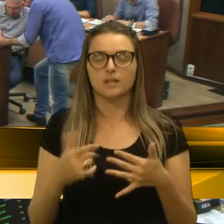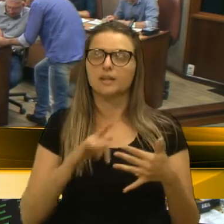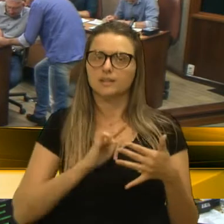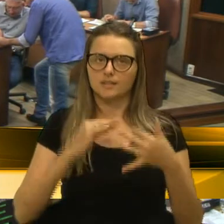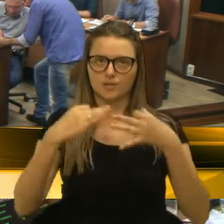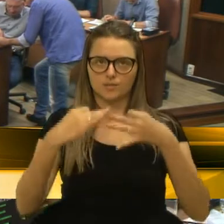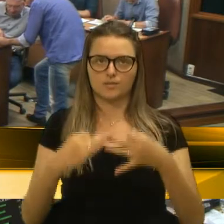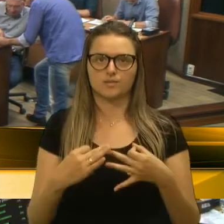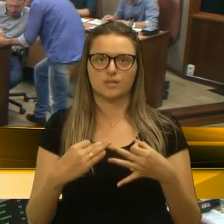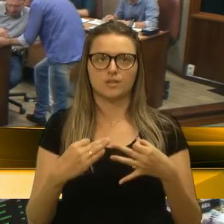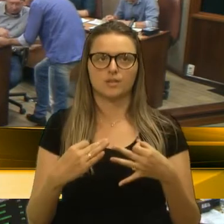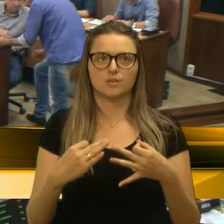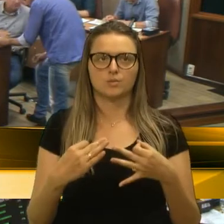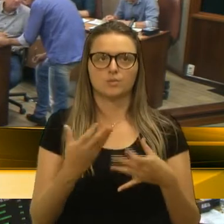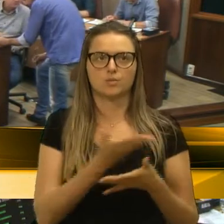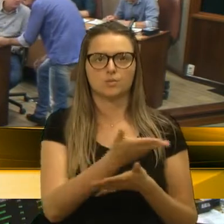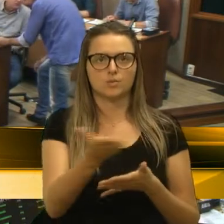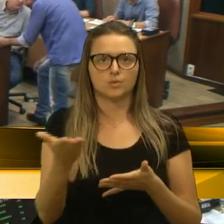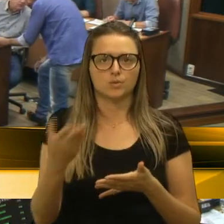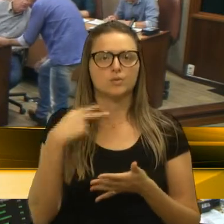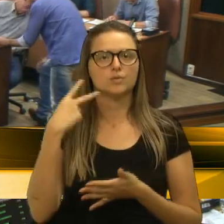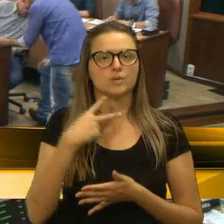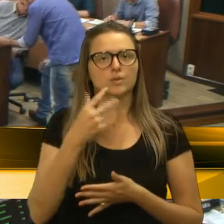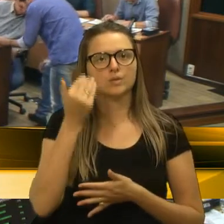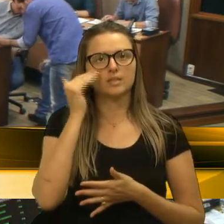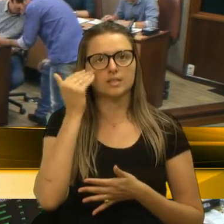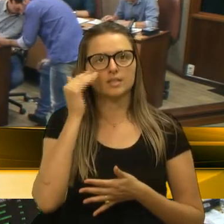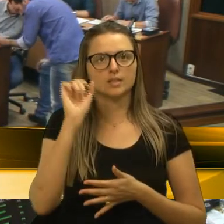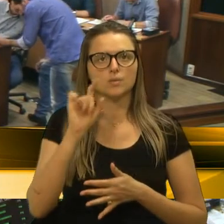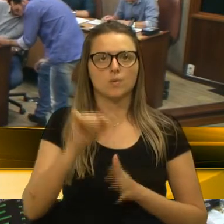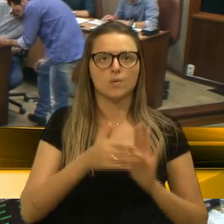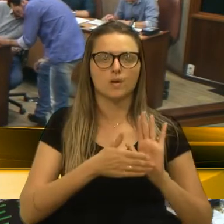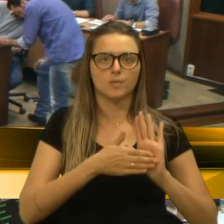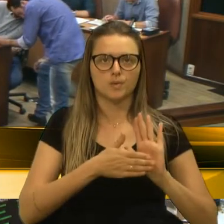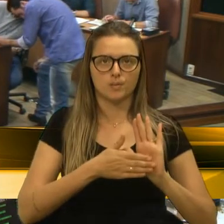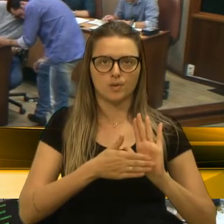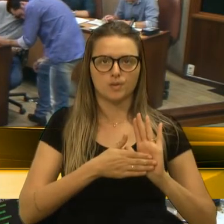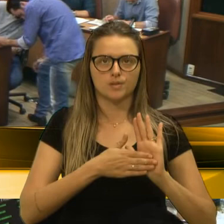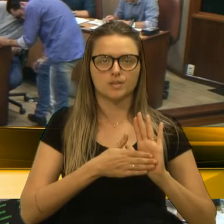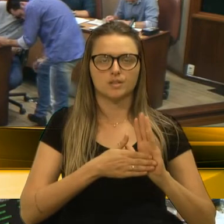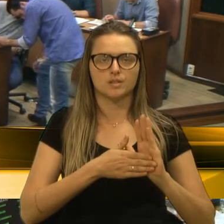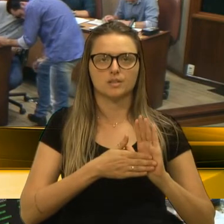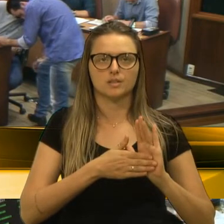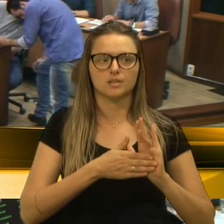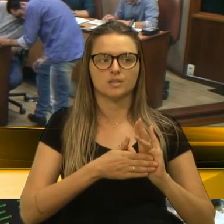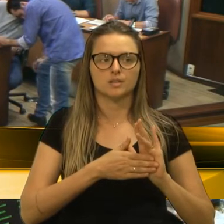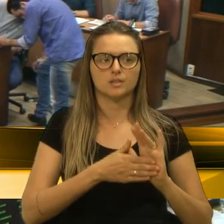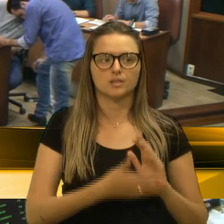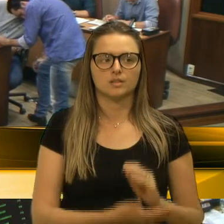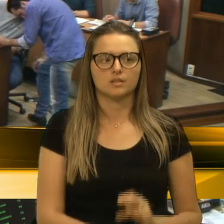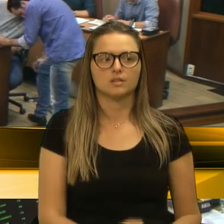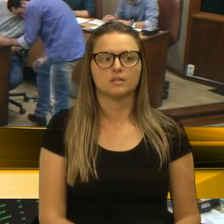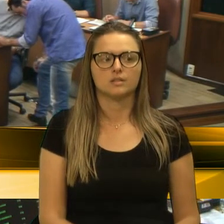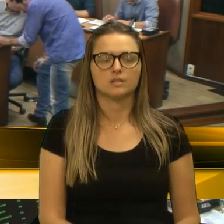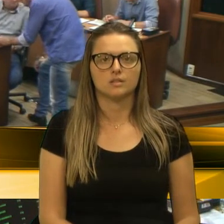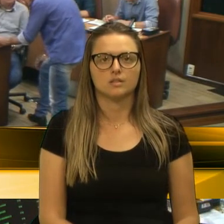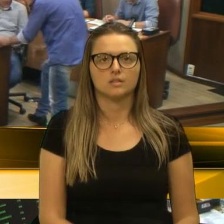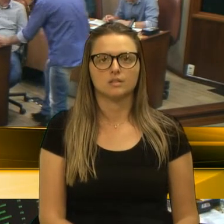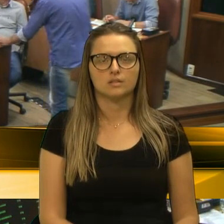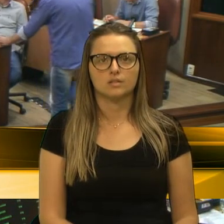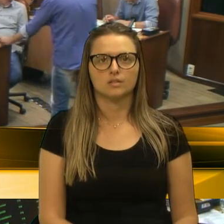colegas vereadores entenderam qual é o propósito, mesmo essa matéria